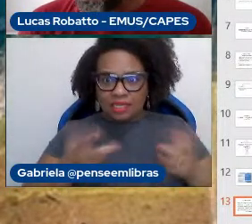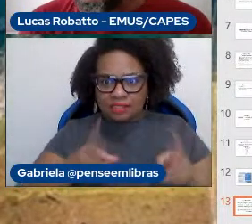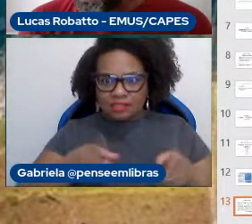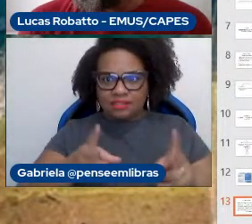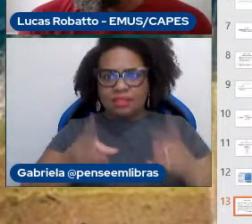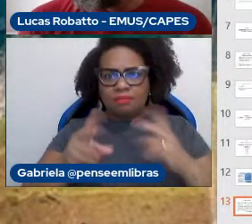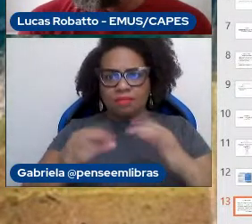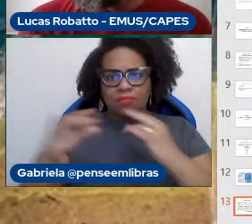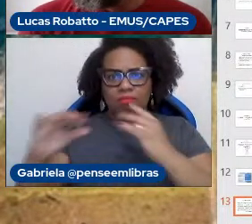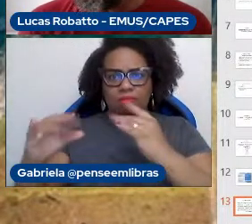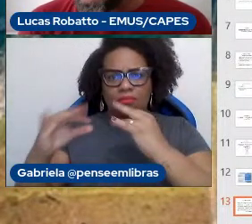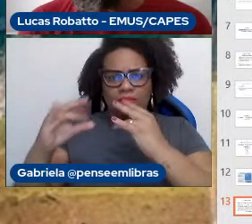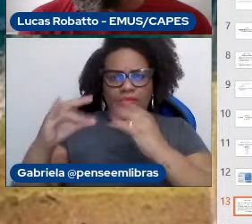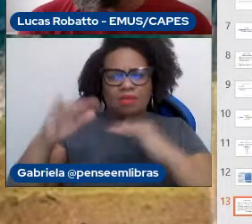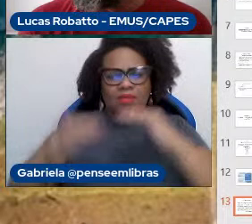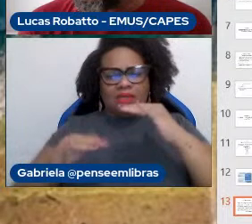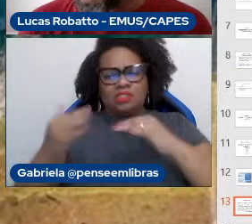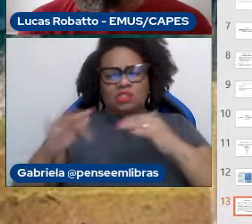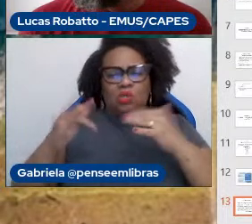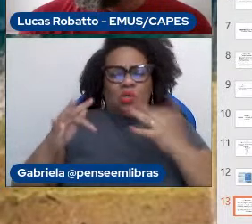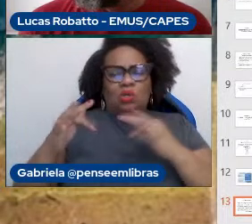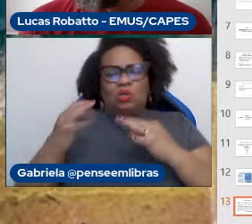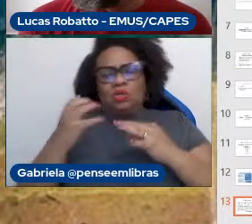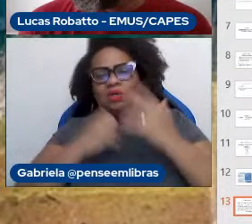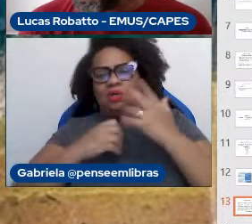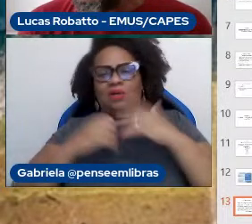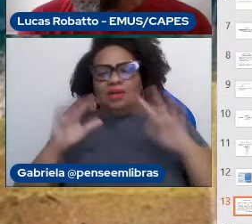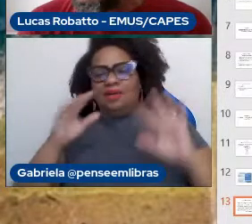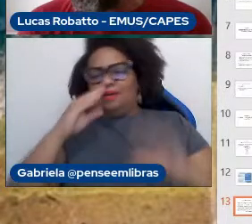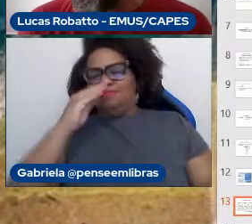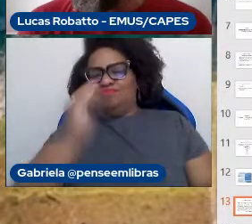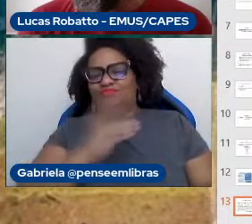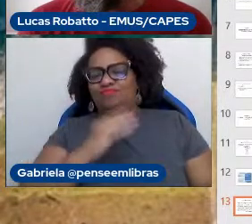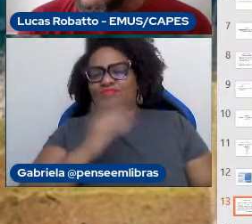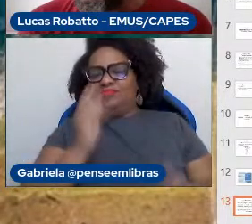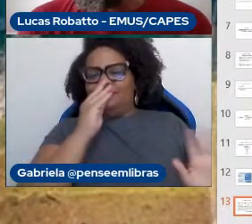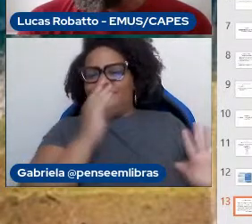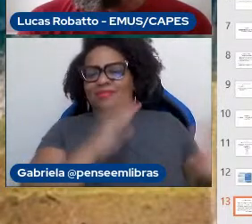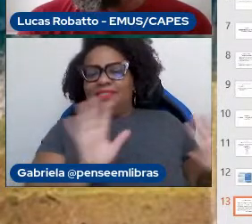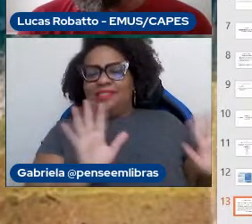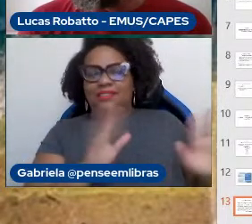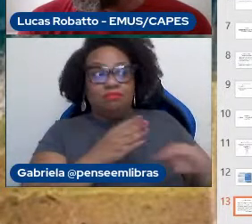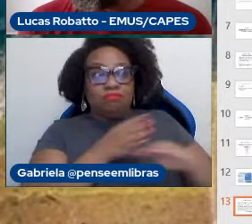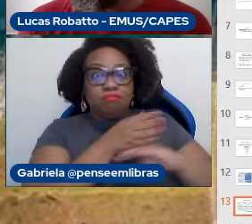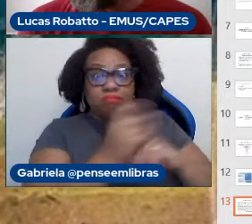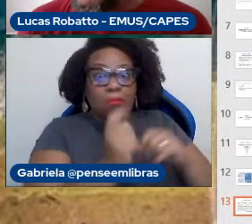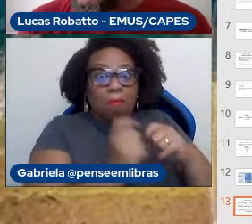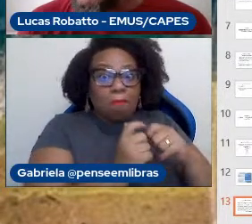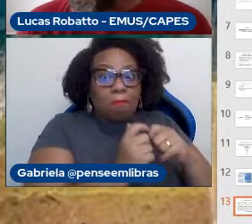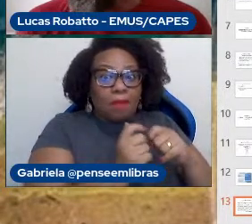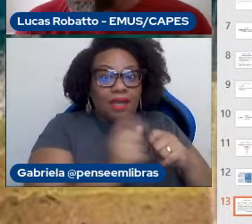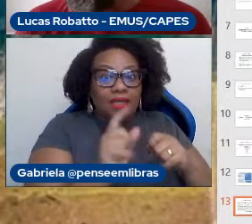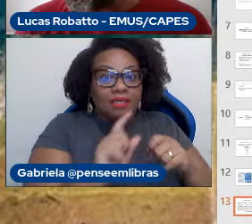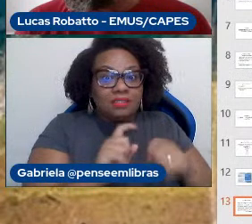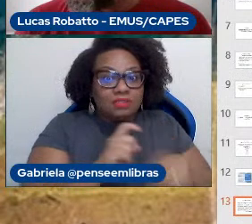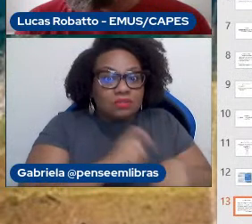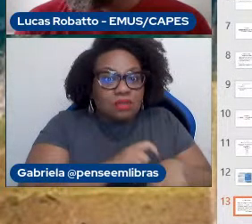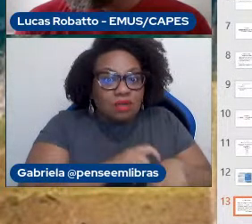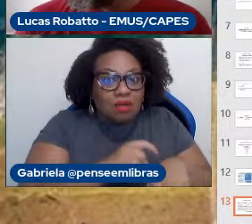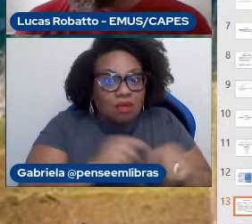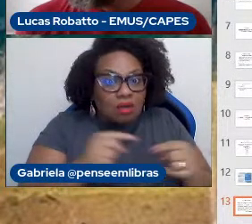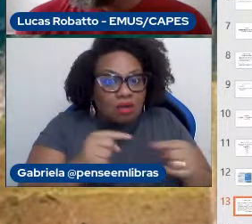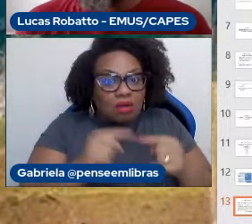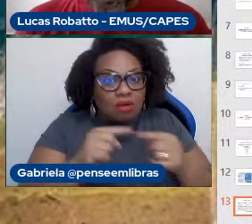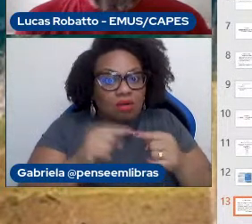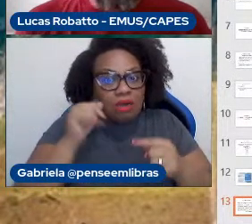dor, levando alguns profissionais a desconsiderarem sintomas e a não procurarem ajuda especializada em tempo hábil para impedir a